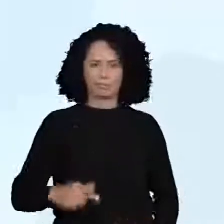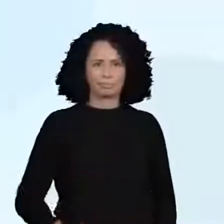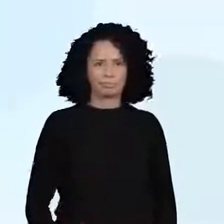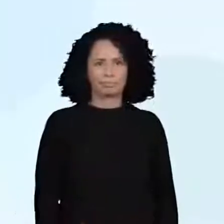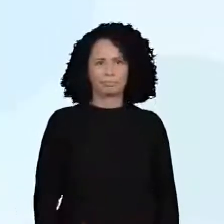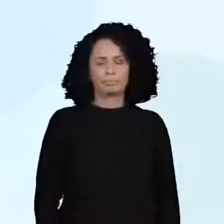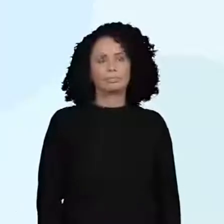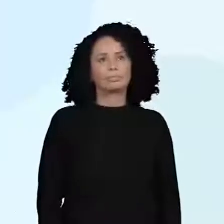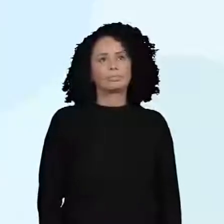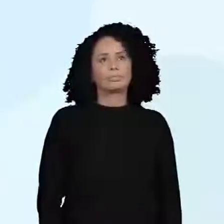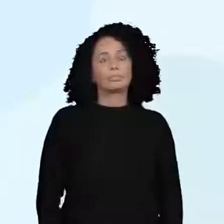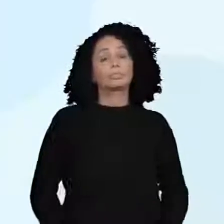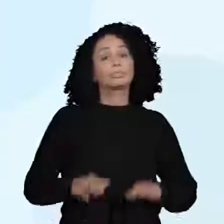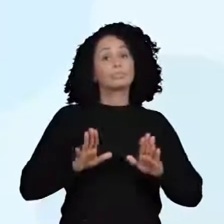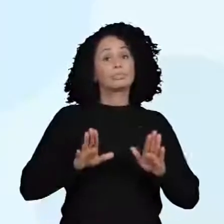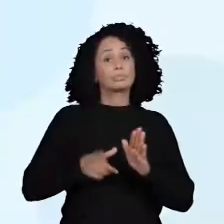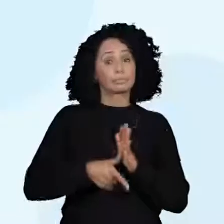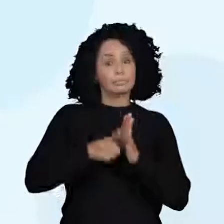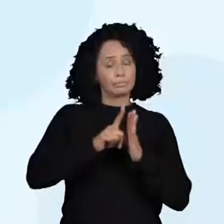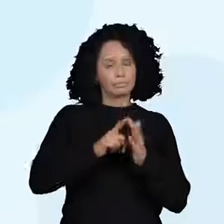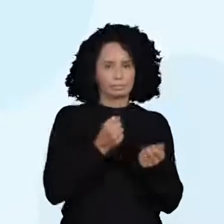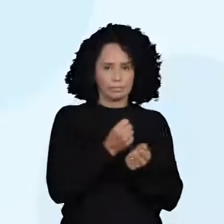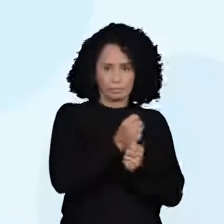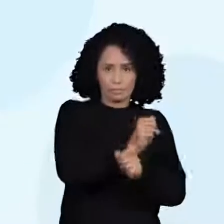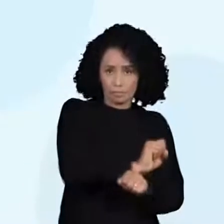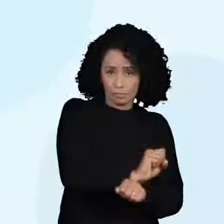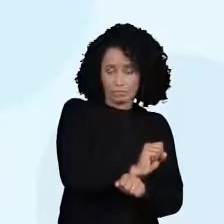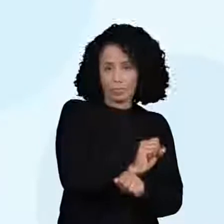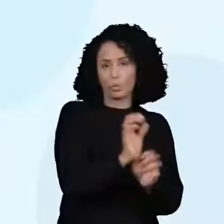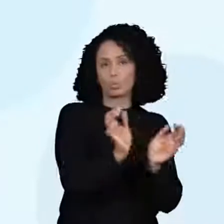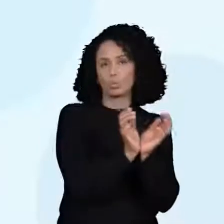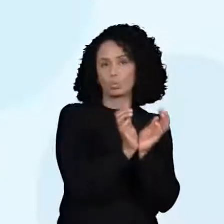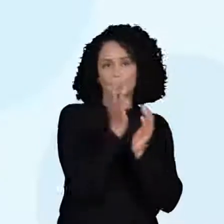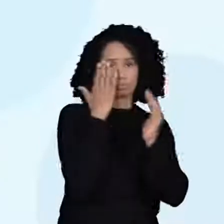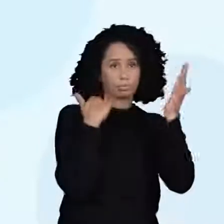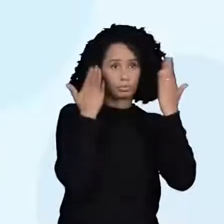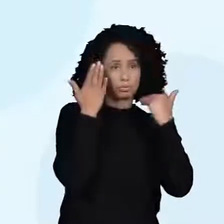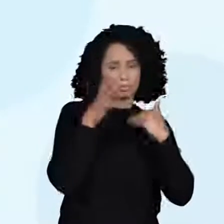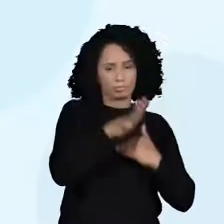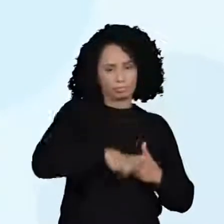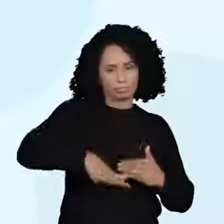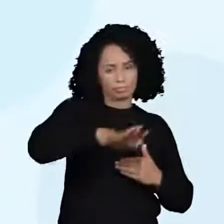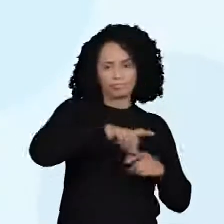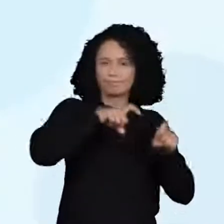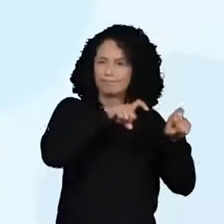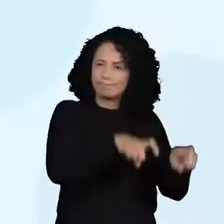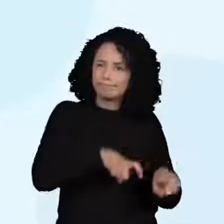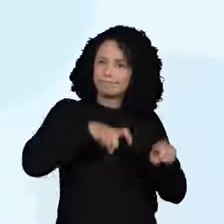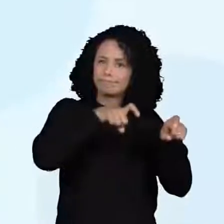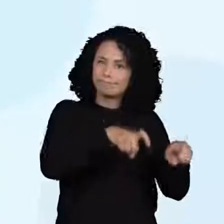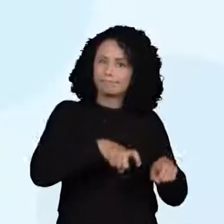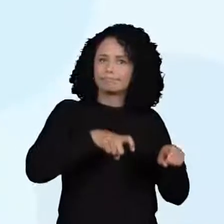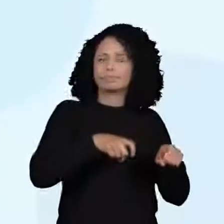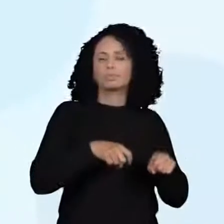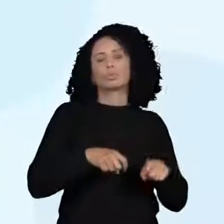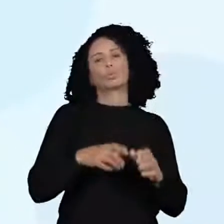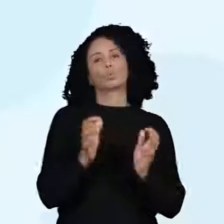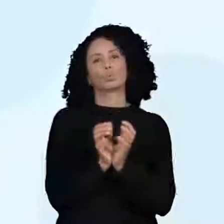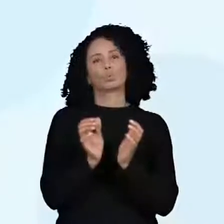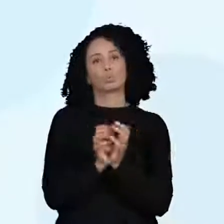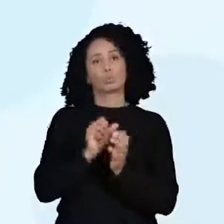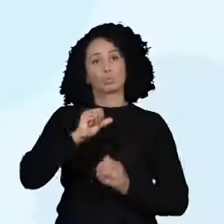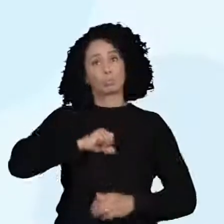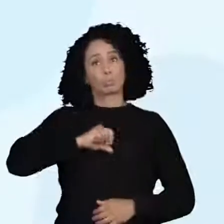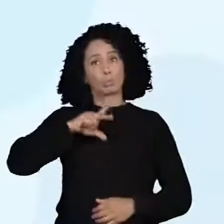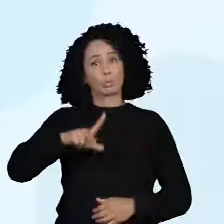Antes da escravização indígena, nas lavouras, os primeiros contatos entre os portugueses e nativos se caracterizaram